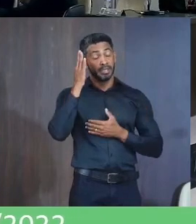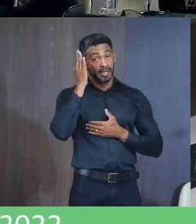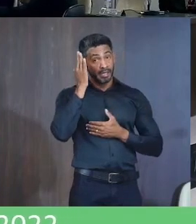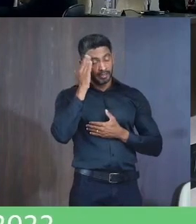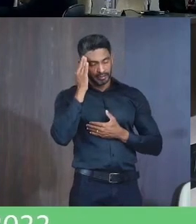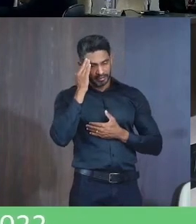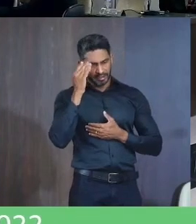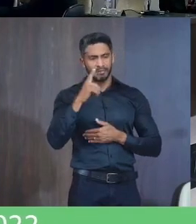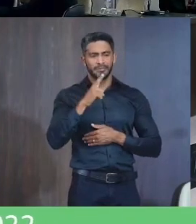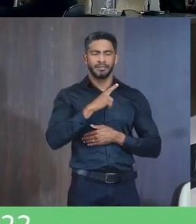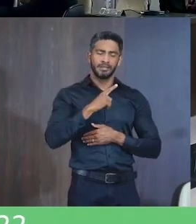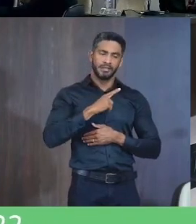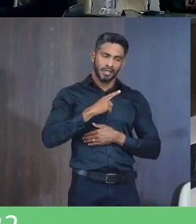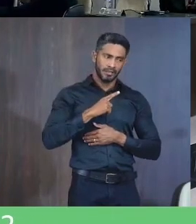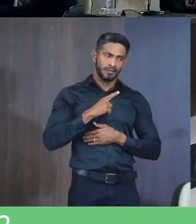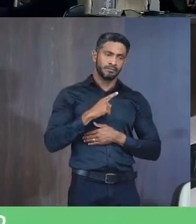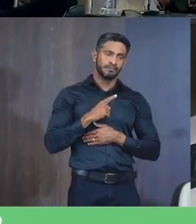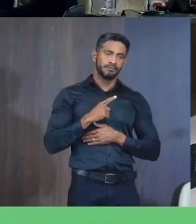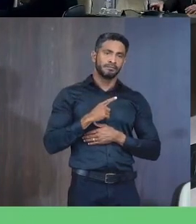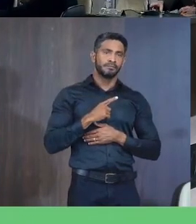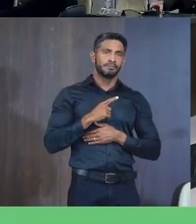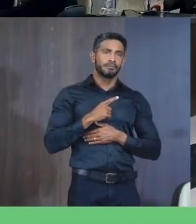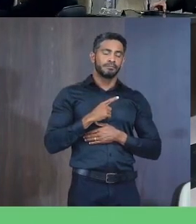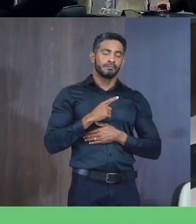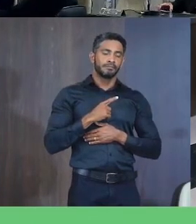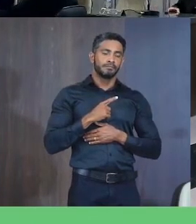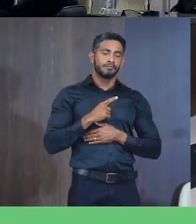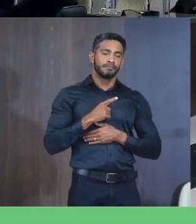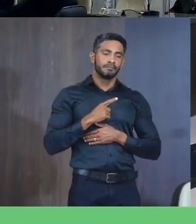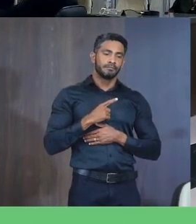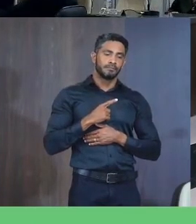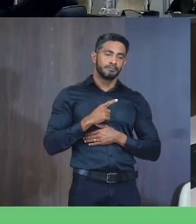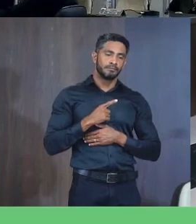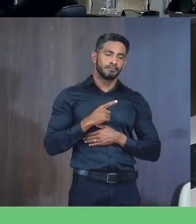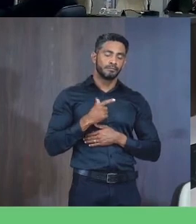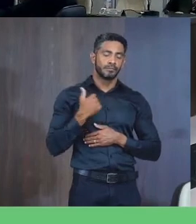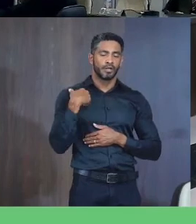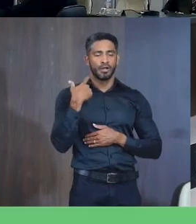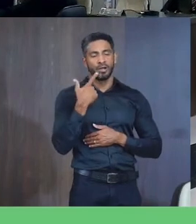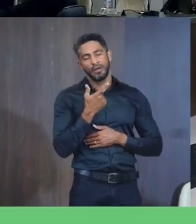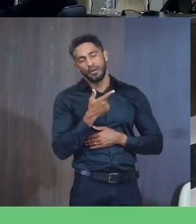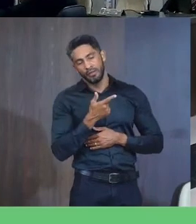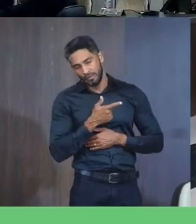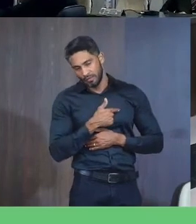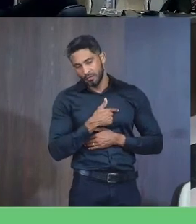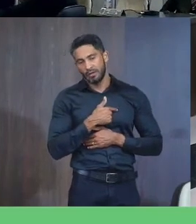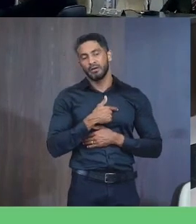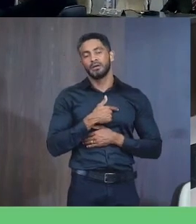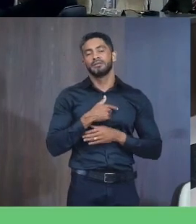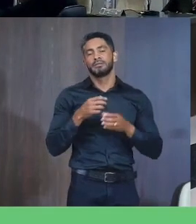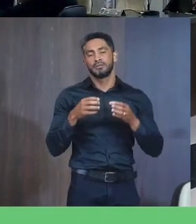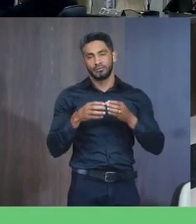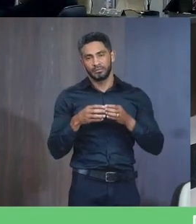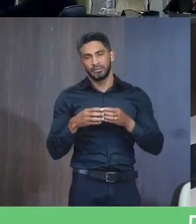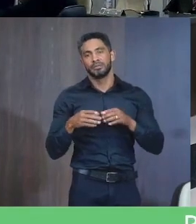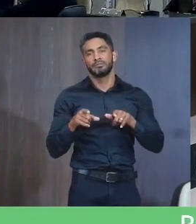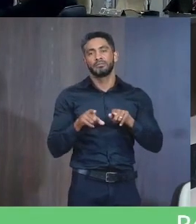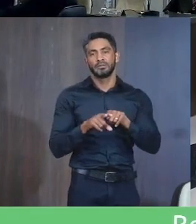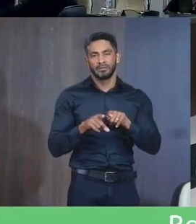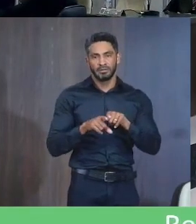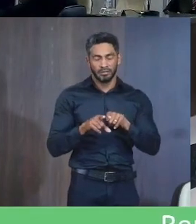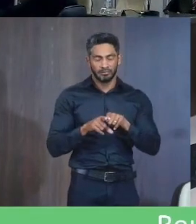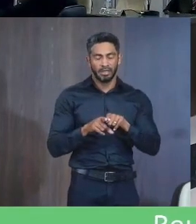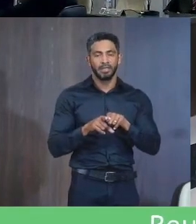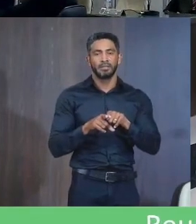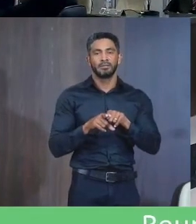tem essa gravidade E ciente disso Nós Eu que faço parte Também dessa comissão Estou